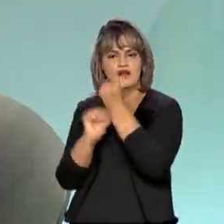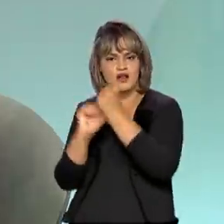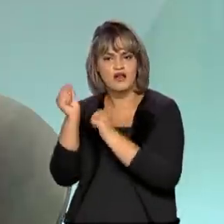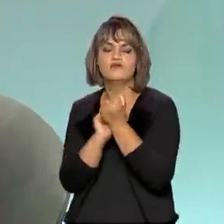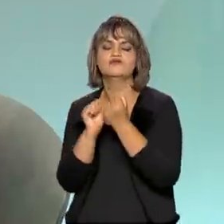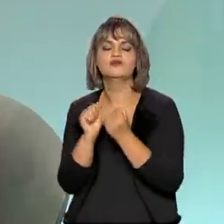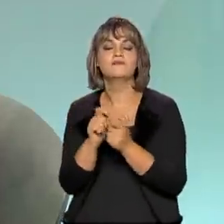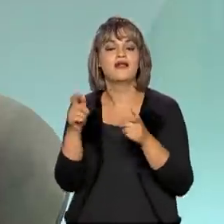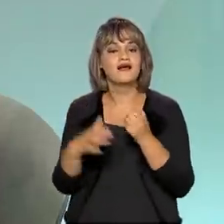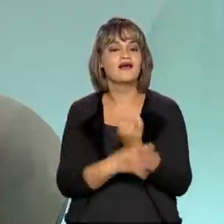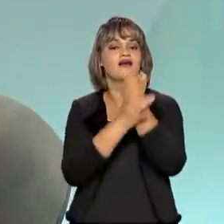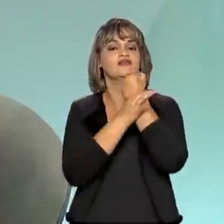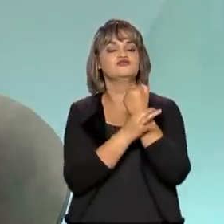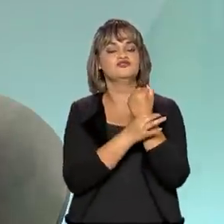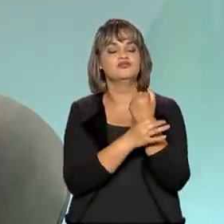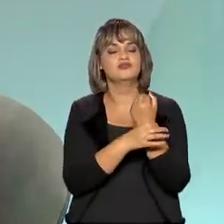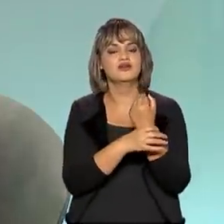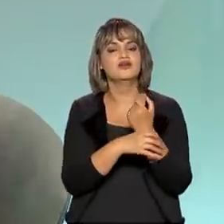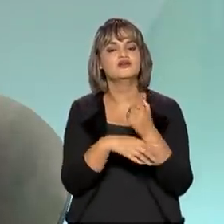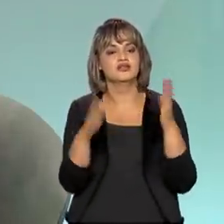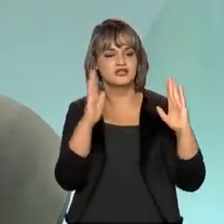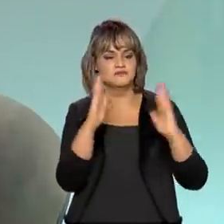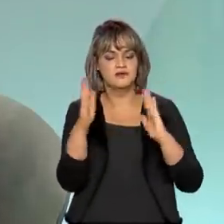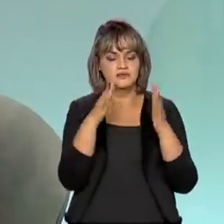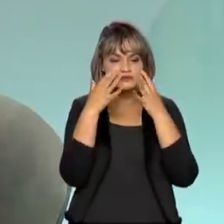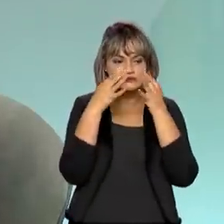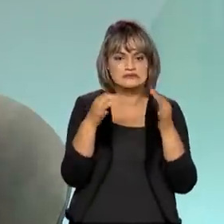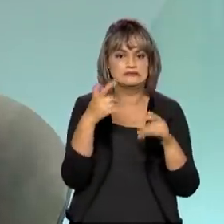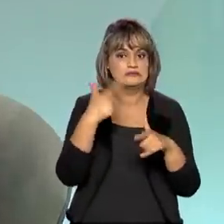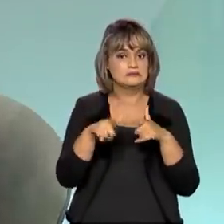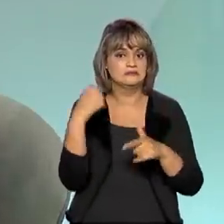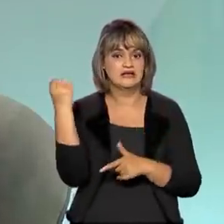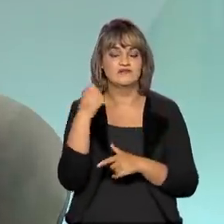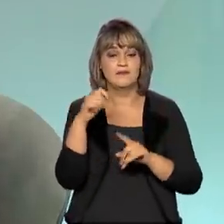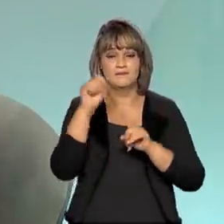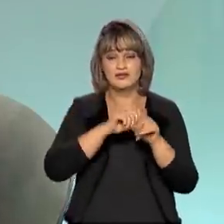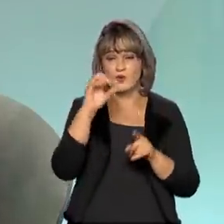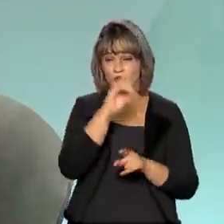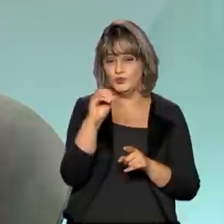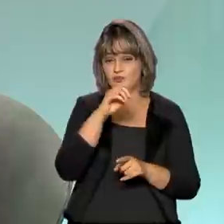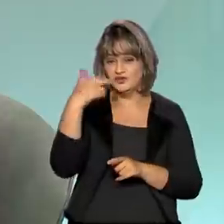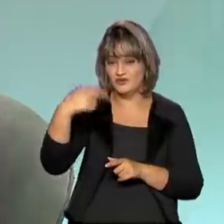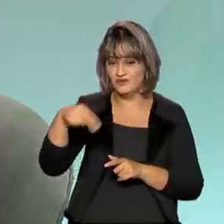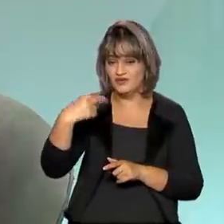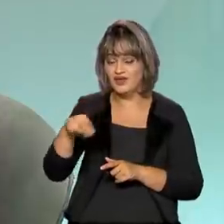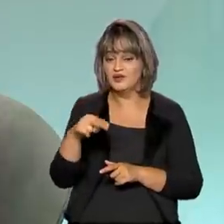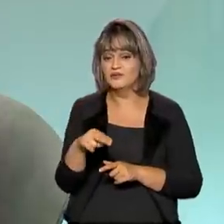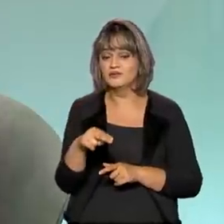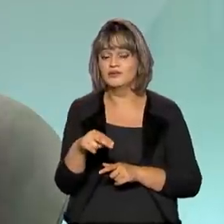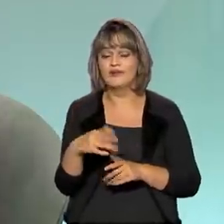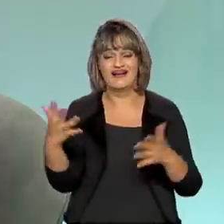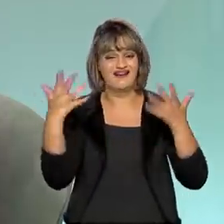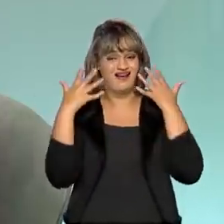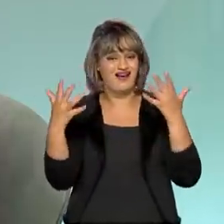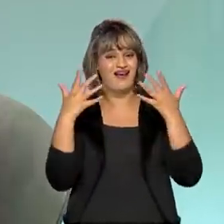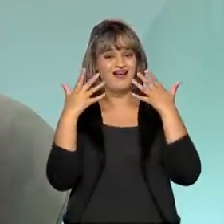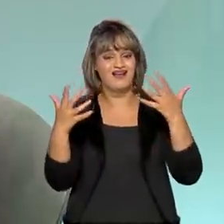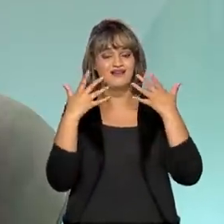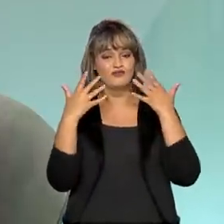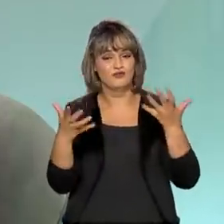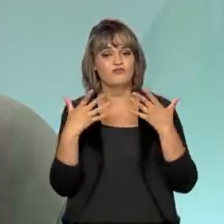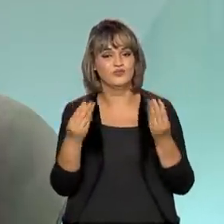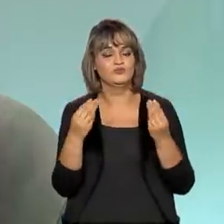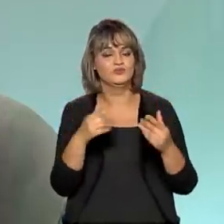garantir mais confiabilidade no momento de atendimento crítico. Lembrando, outubro e novembro são meses de alta temperatura, carga